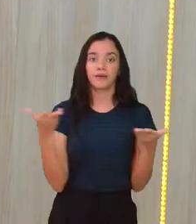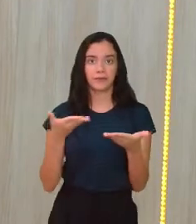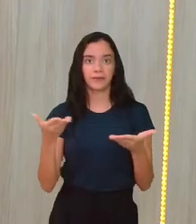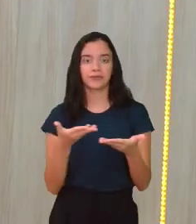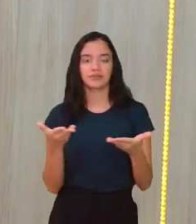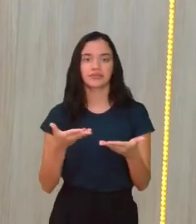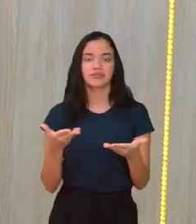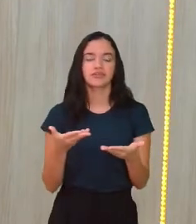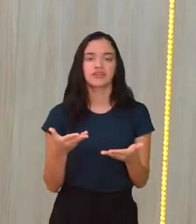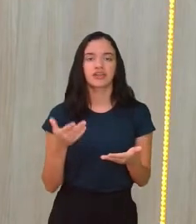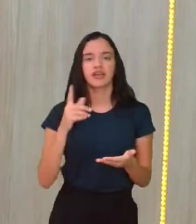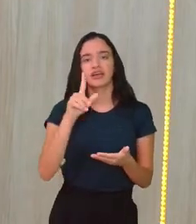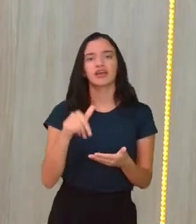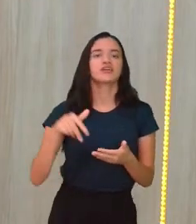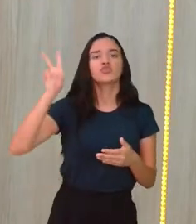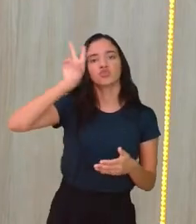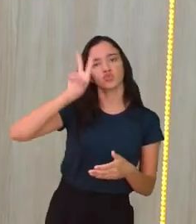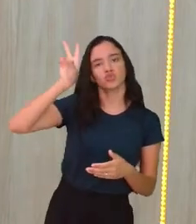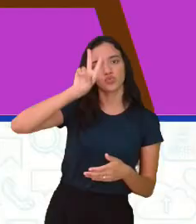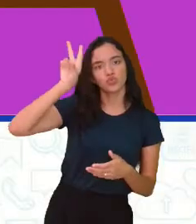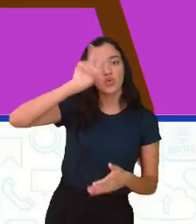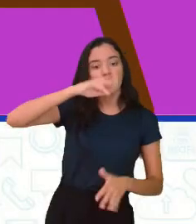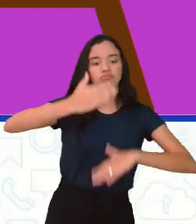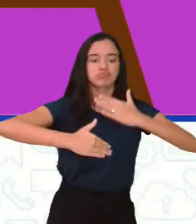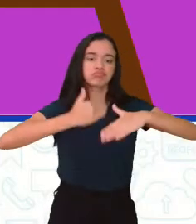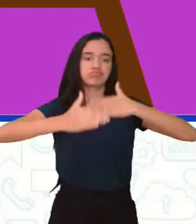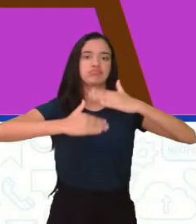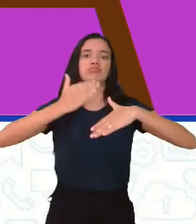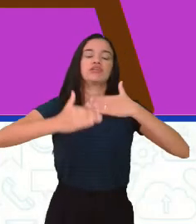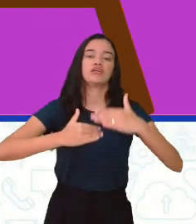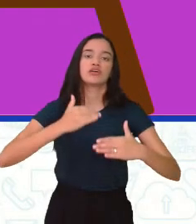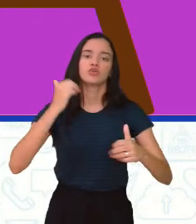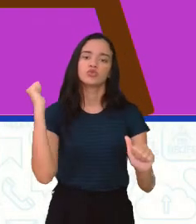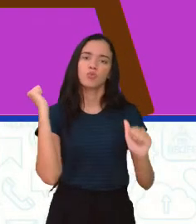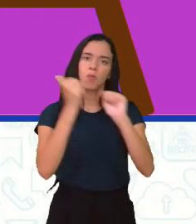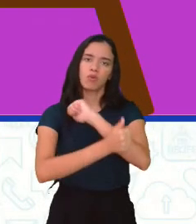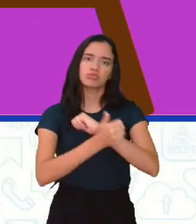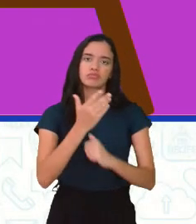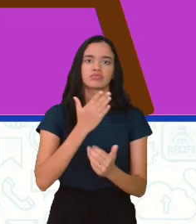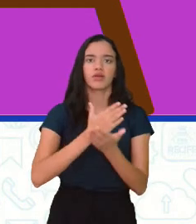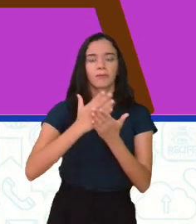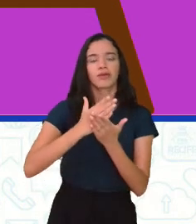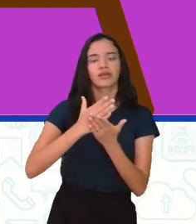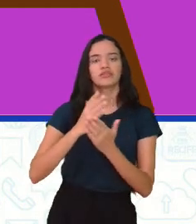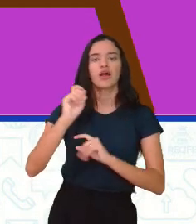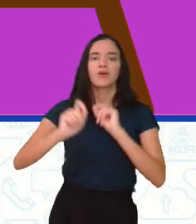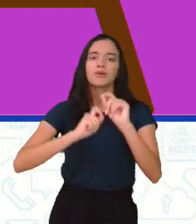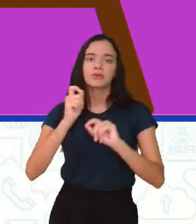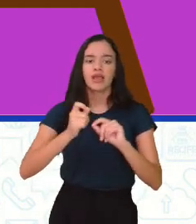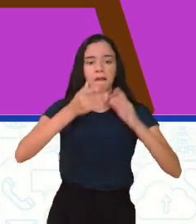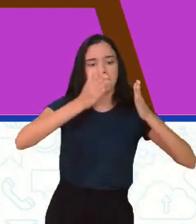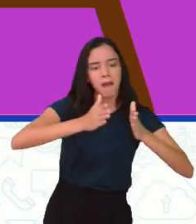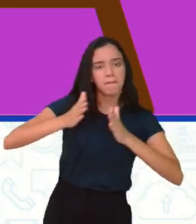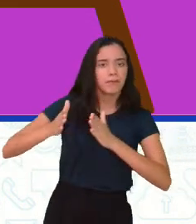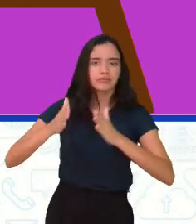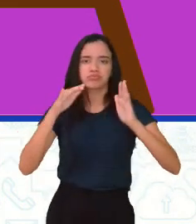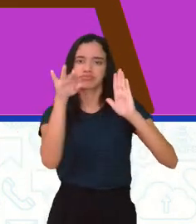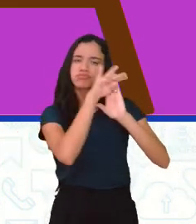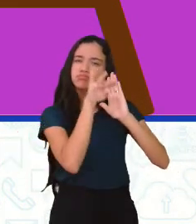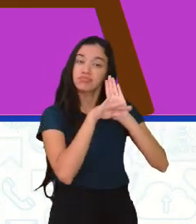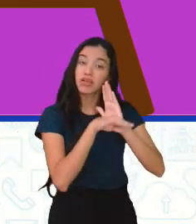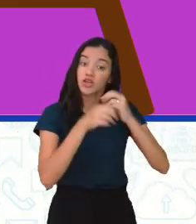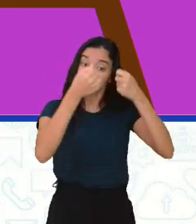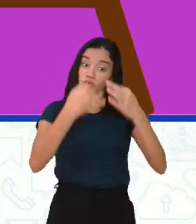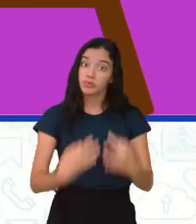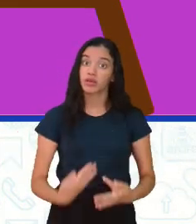história, né, dessa evolução, os esportes, eles começam a ser classificados. E aí eu falei para